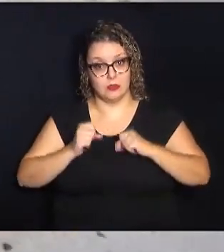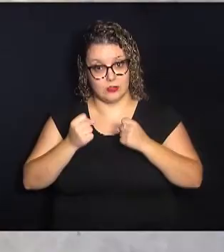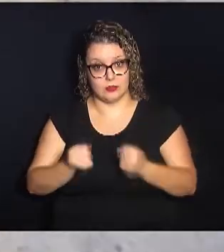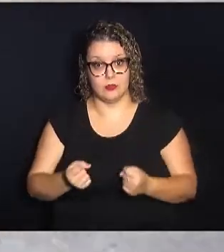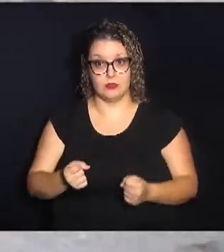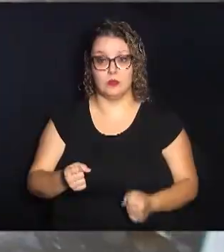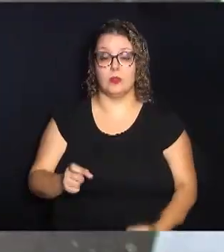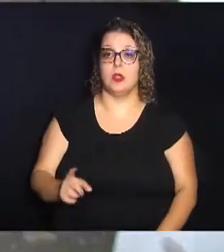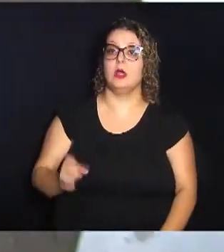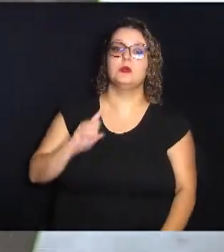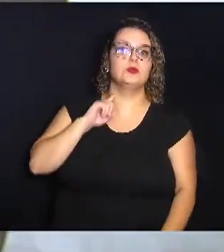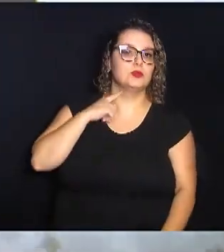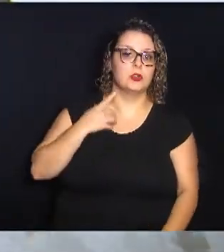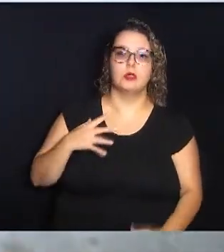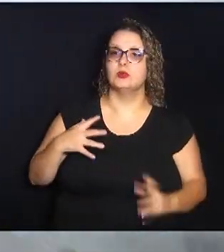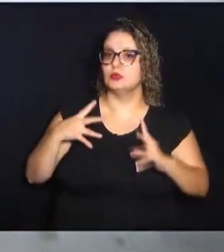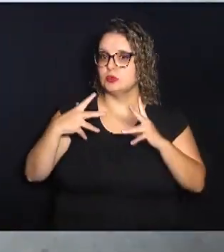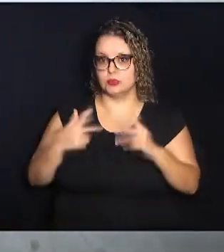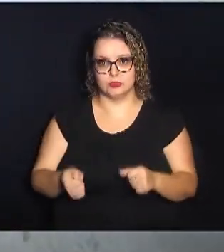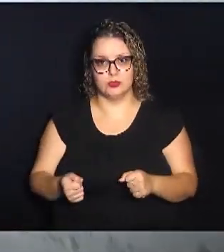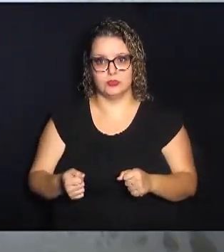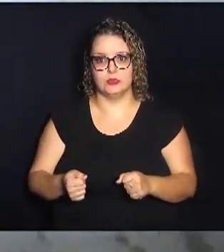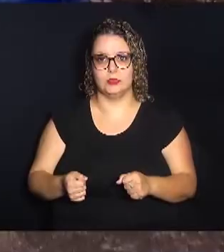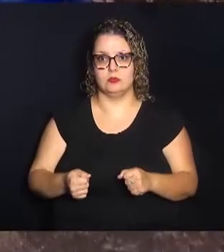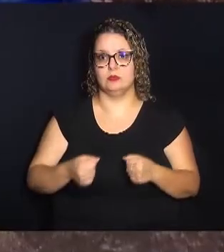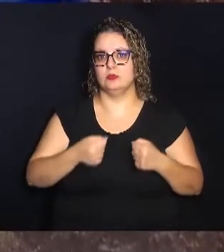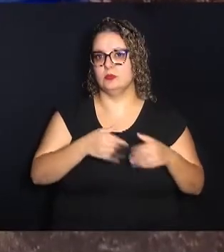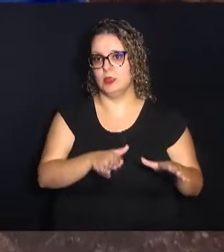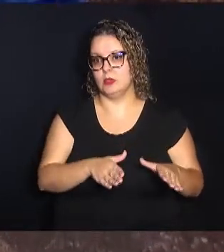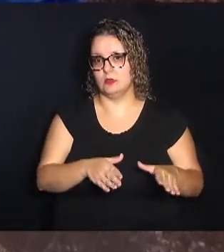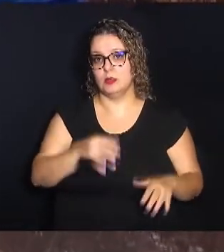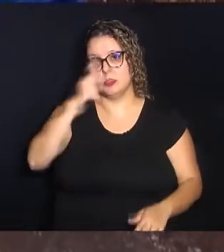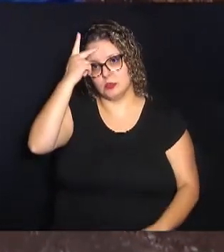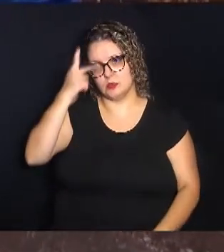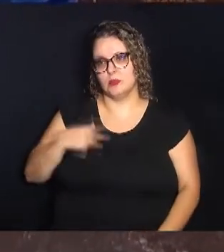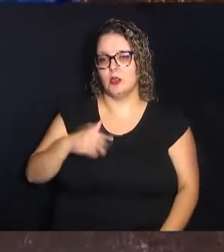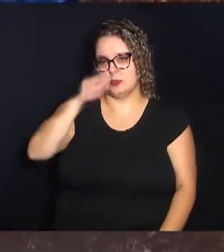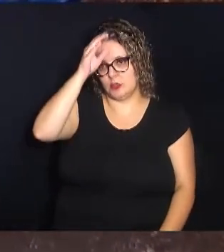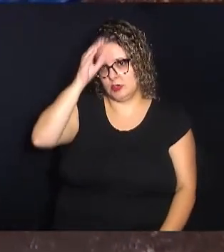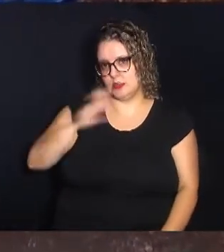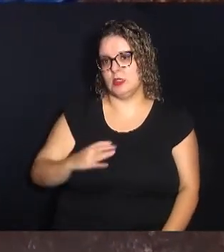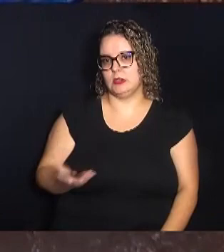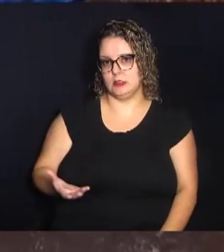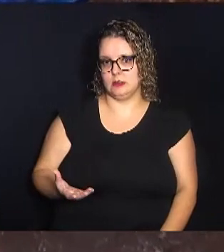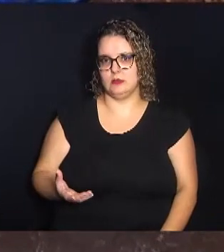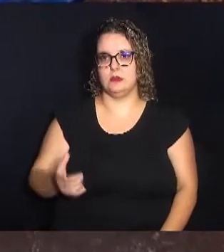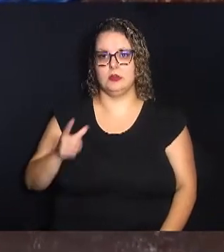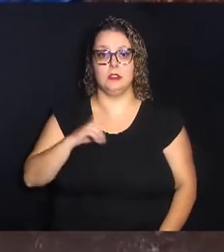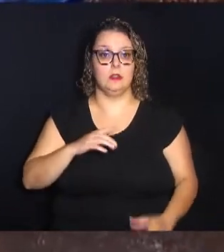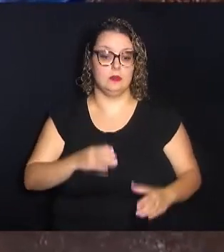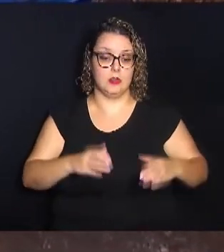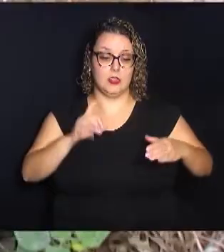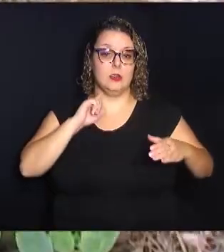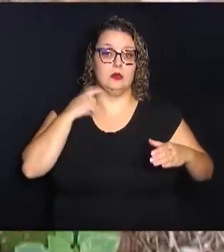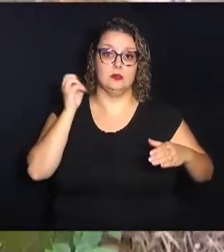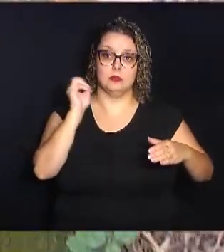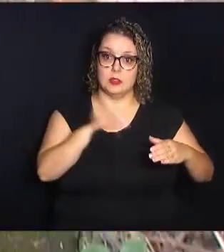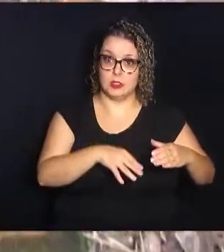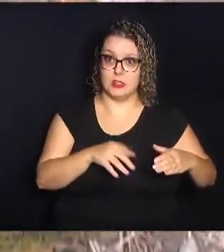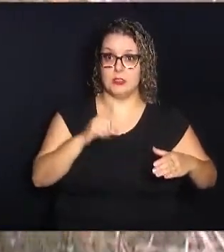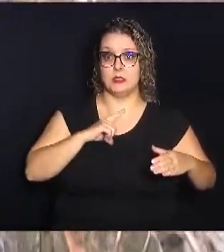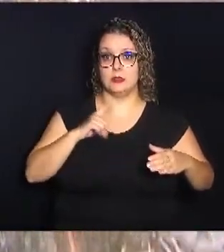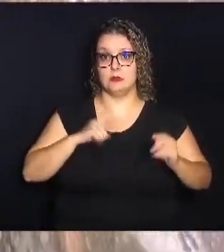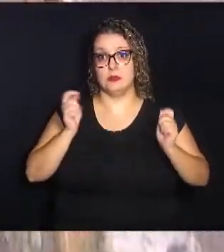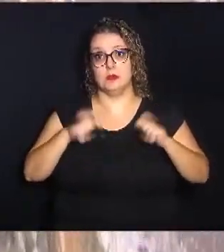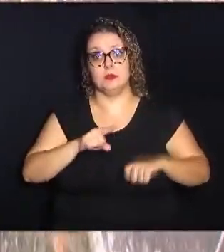resíduos, isso tudo, ele é jogado e descartado pelos munícipes. Então, que a gente tem lixeiras, a gente tem possibilidades